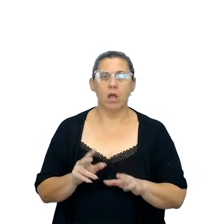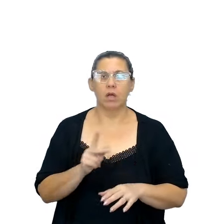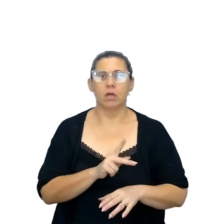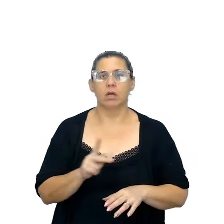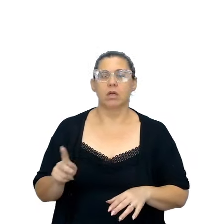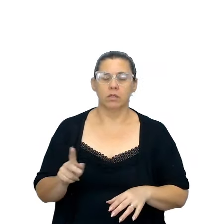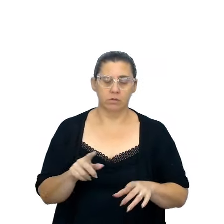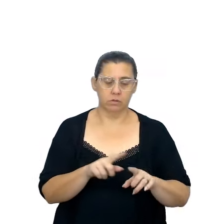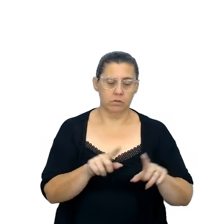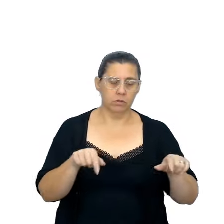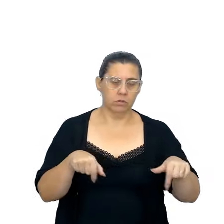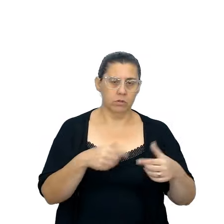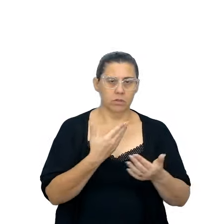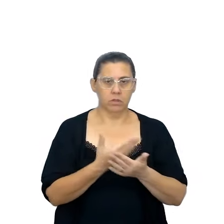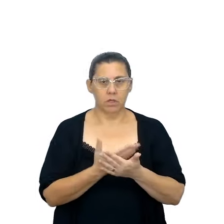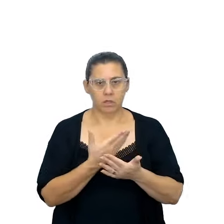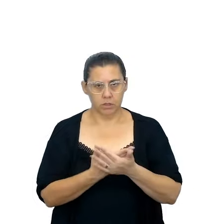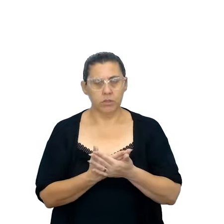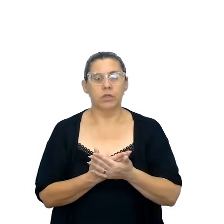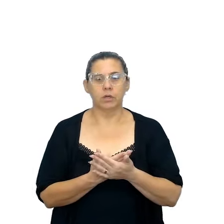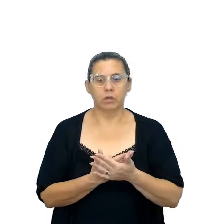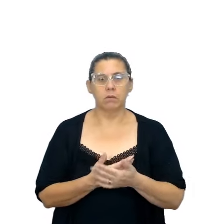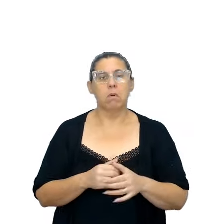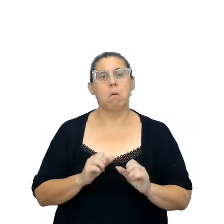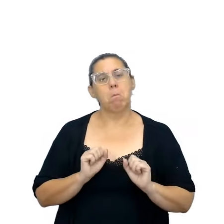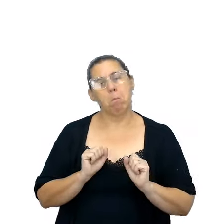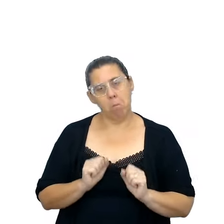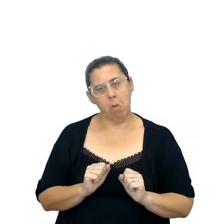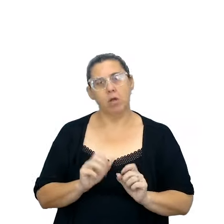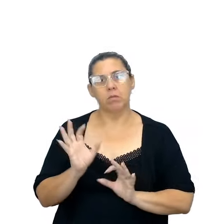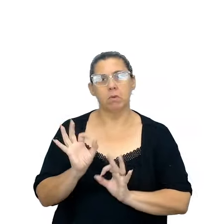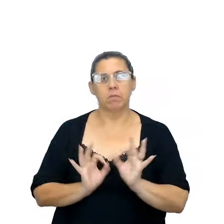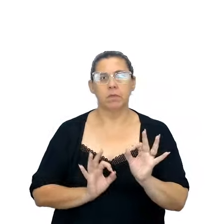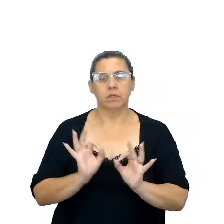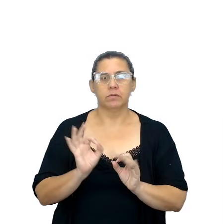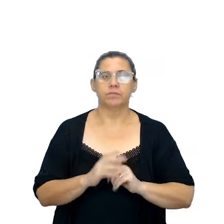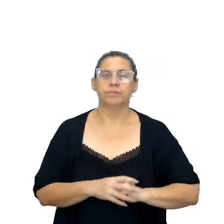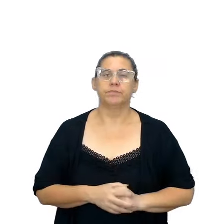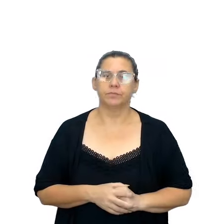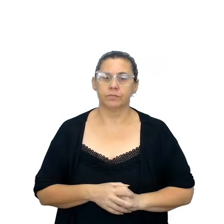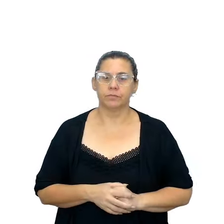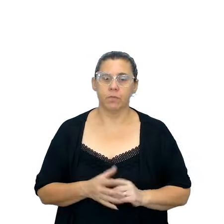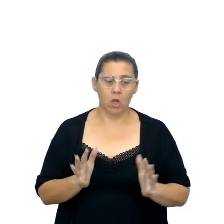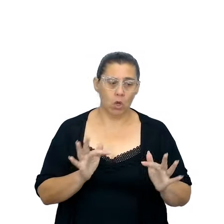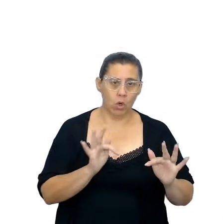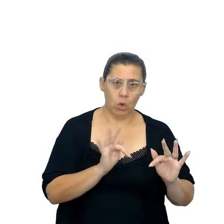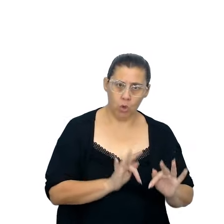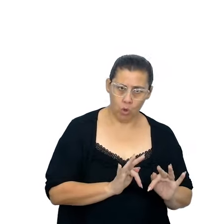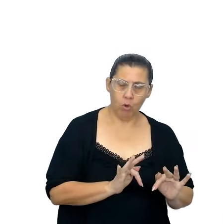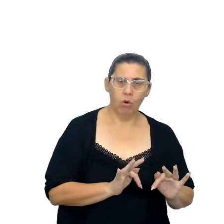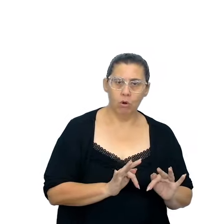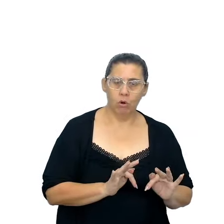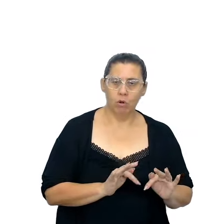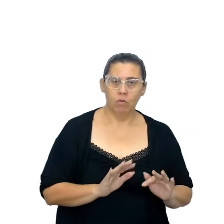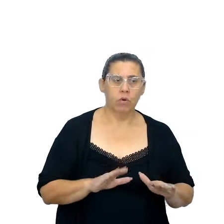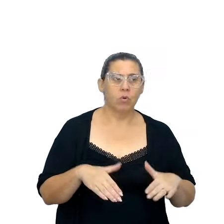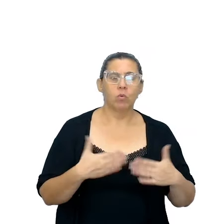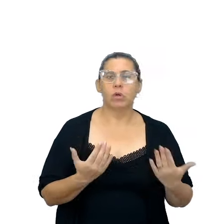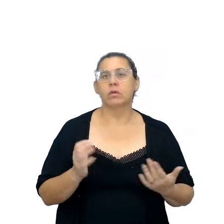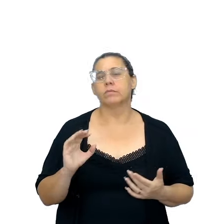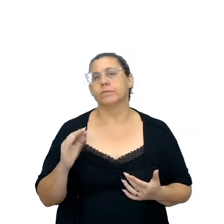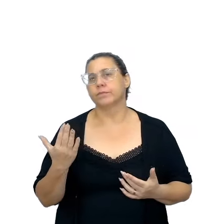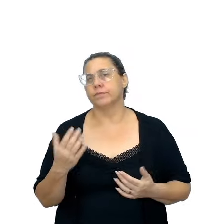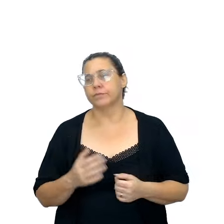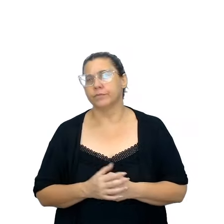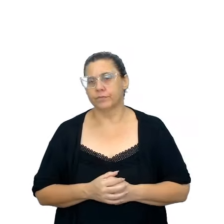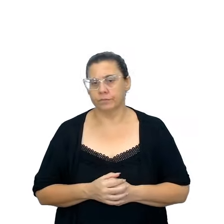sala de aula, tendo várias aulas, para que isso possa ser produzido e, no final, o produto será essa encenação, tá?